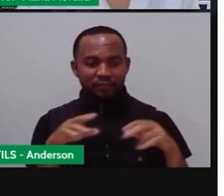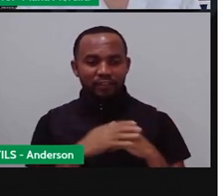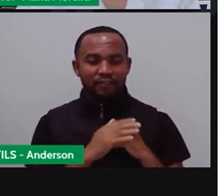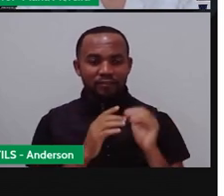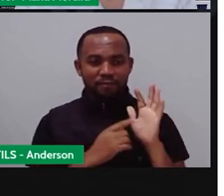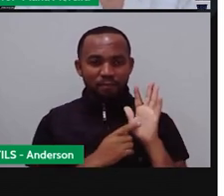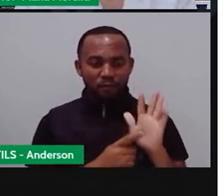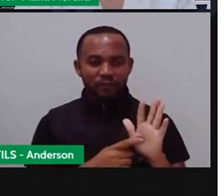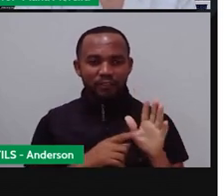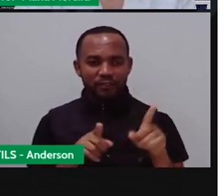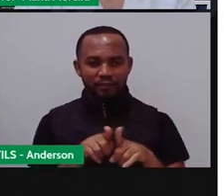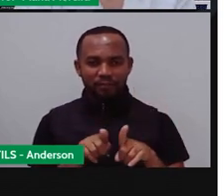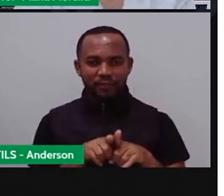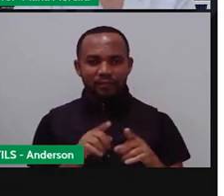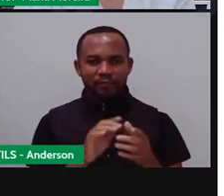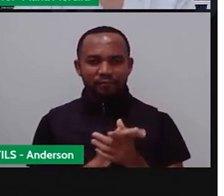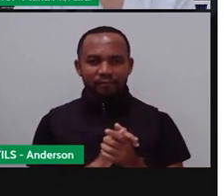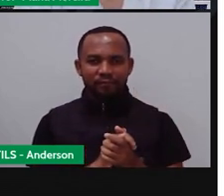tá?